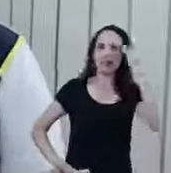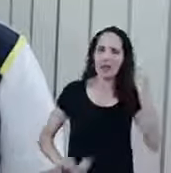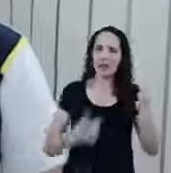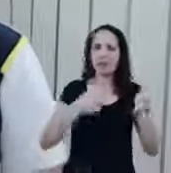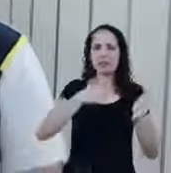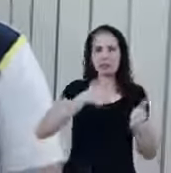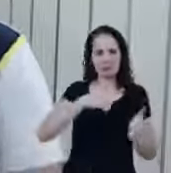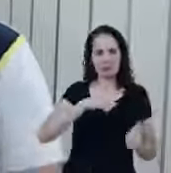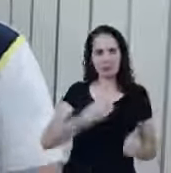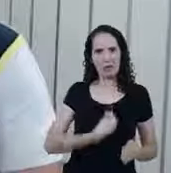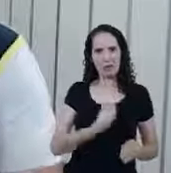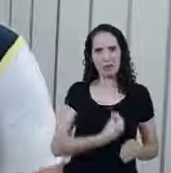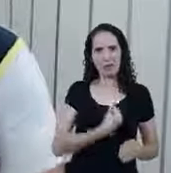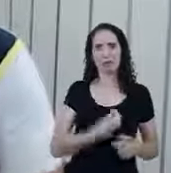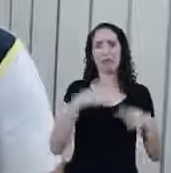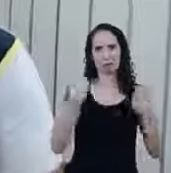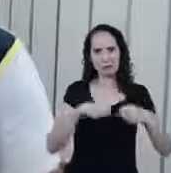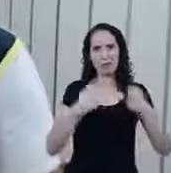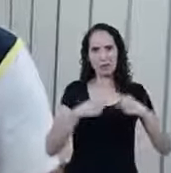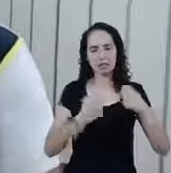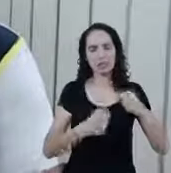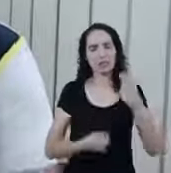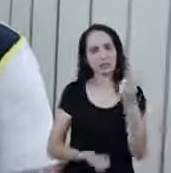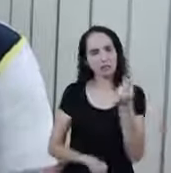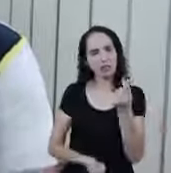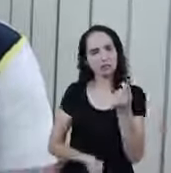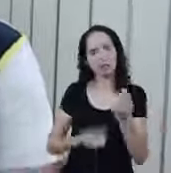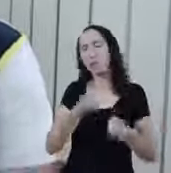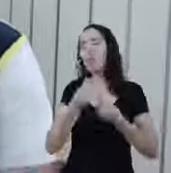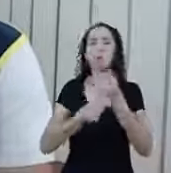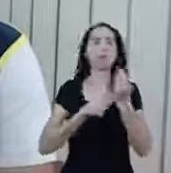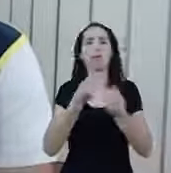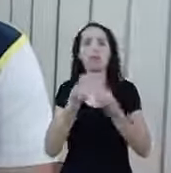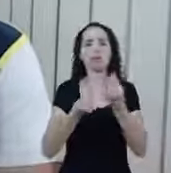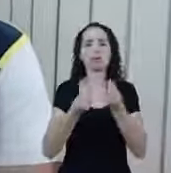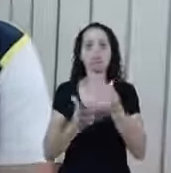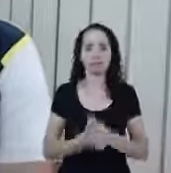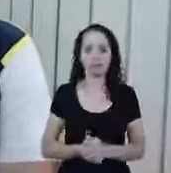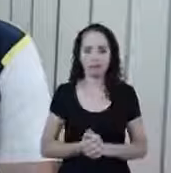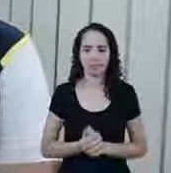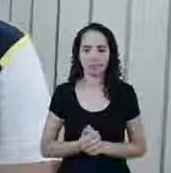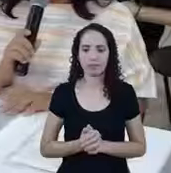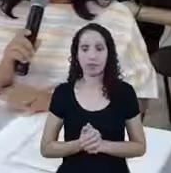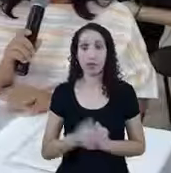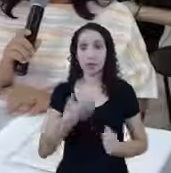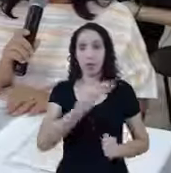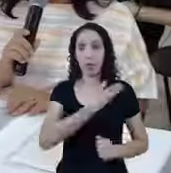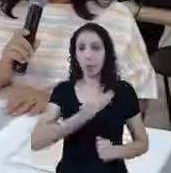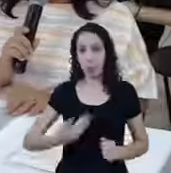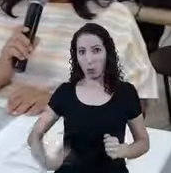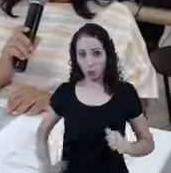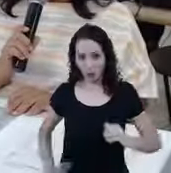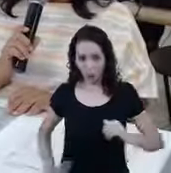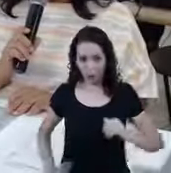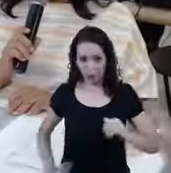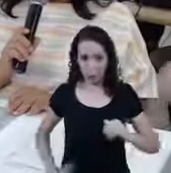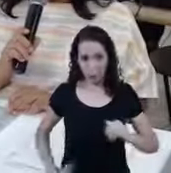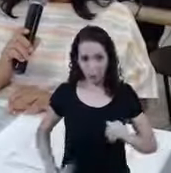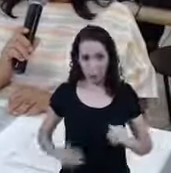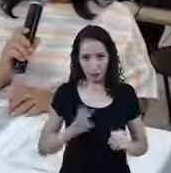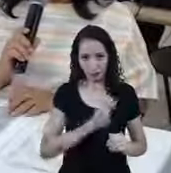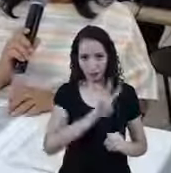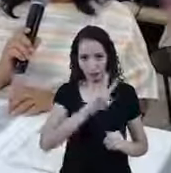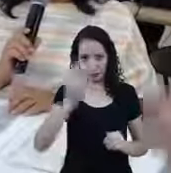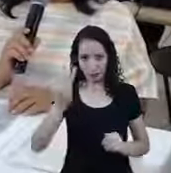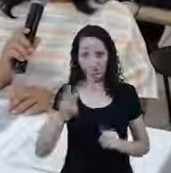desse dinheiro Ou que eu estou precisando disso Olha, a plataforma do governo Ela está fazendo